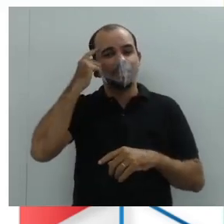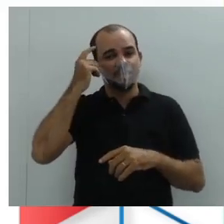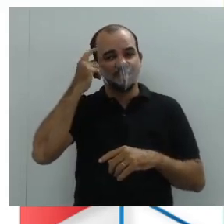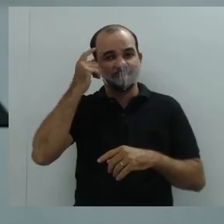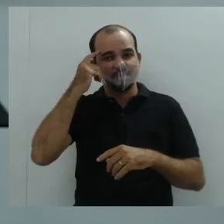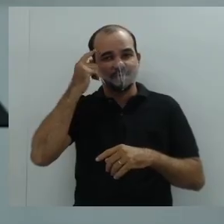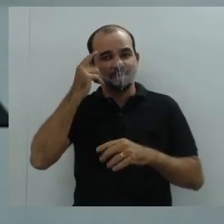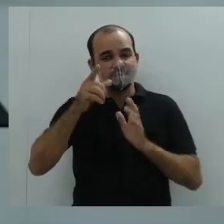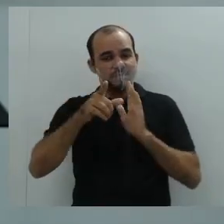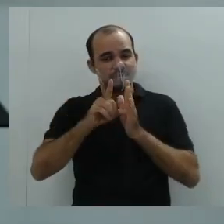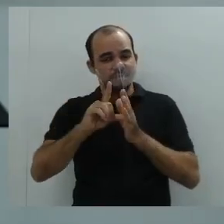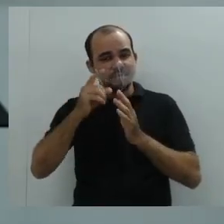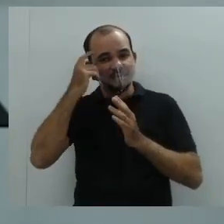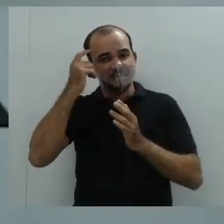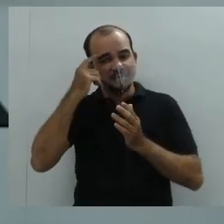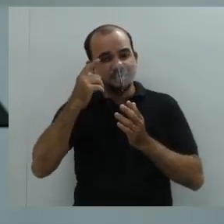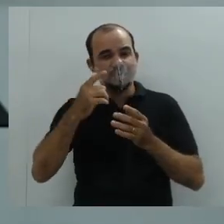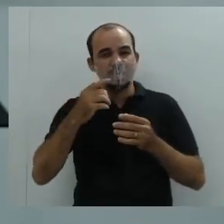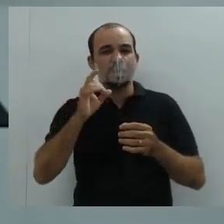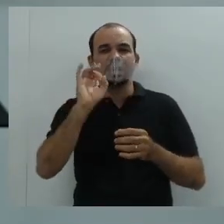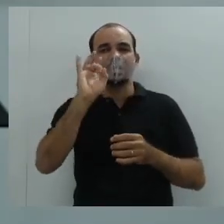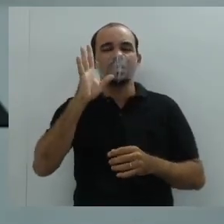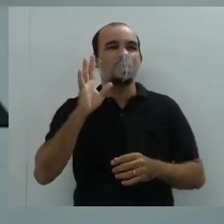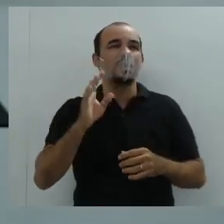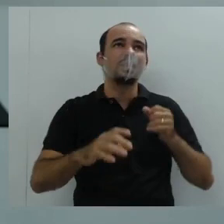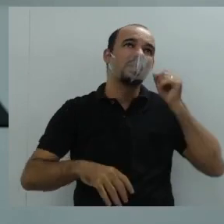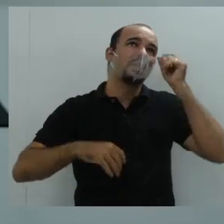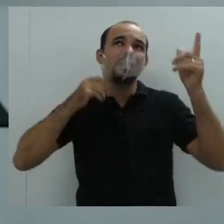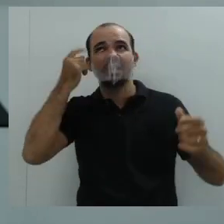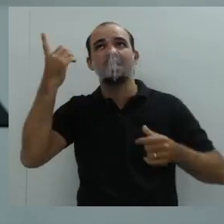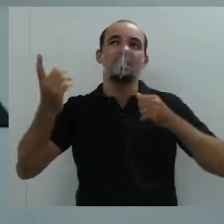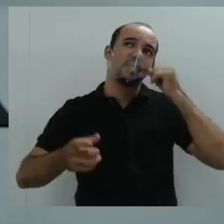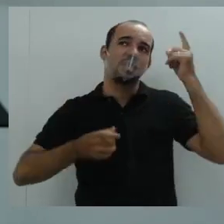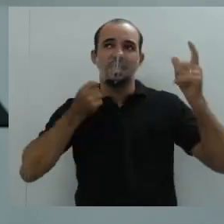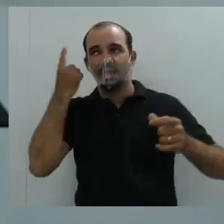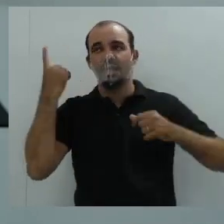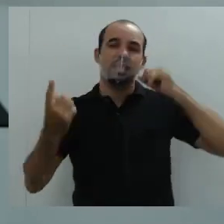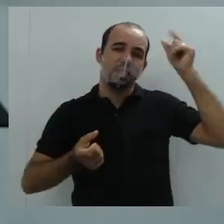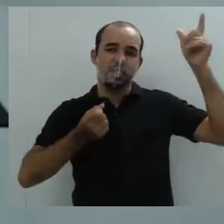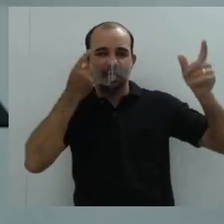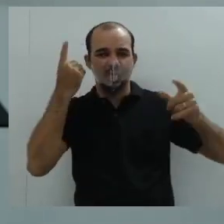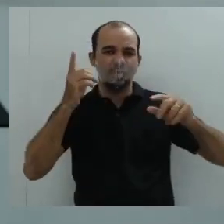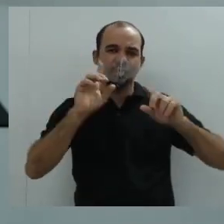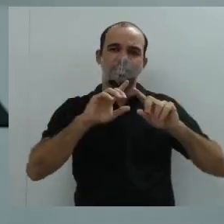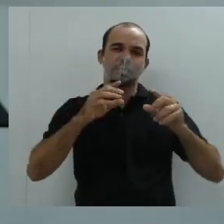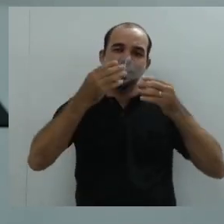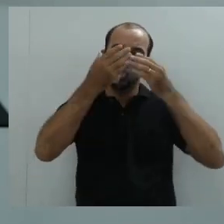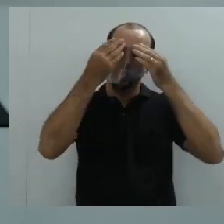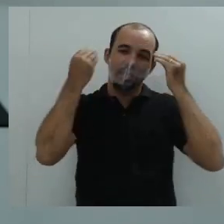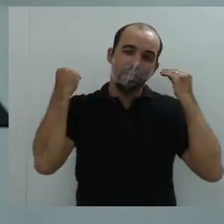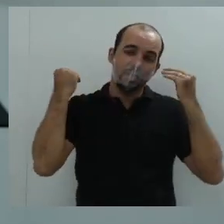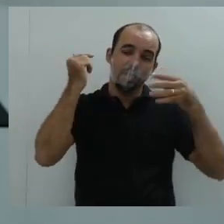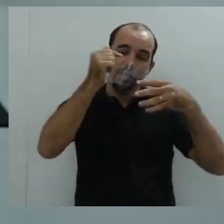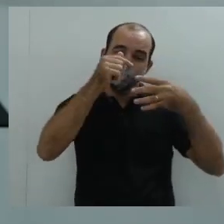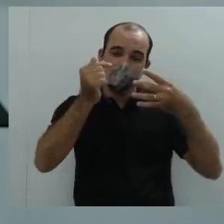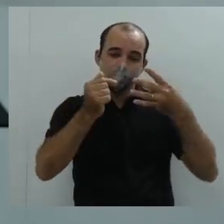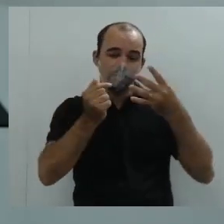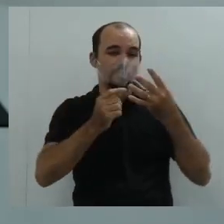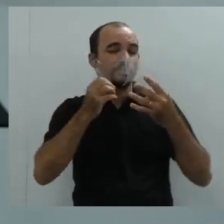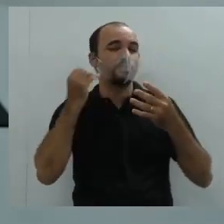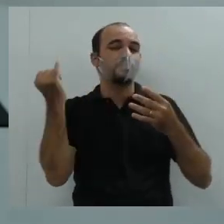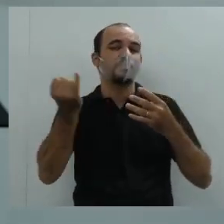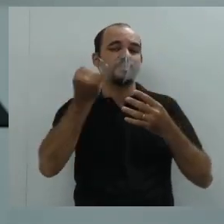Quantas vezes a gente não sai falando, falando, falando, falando, e acaba esquecendo os pontos mais importantes.